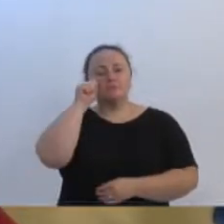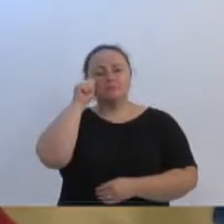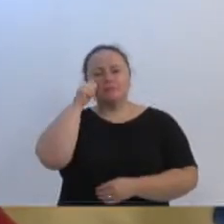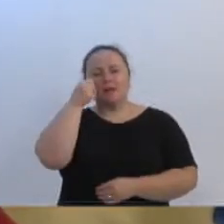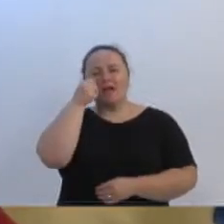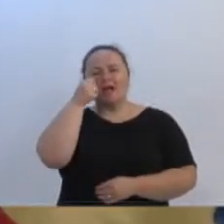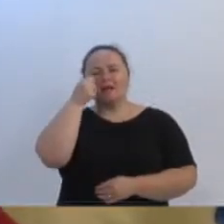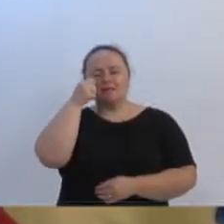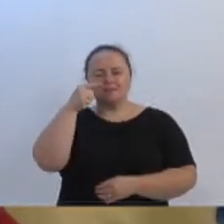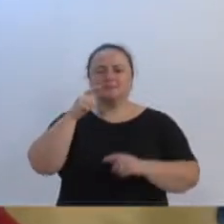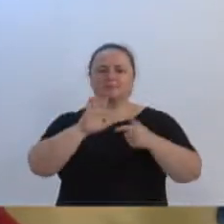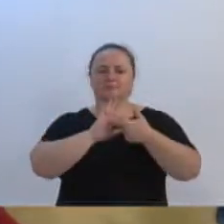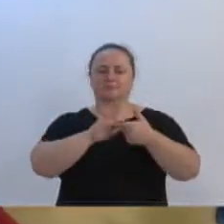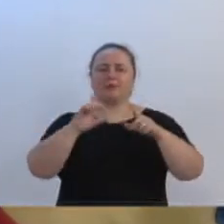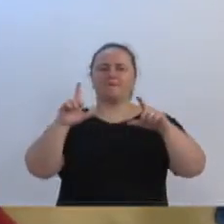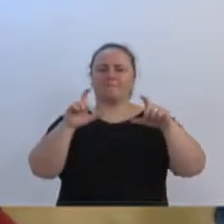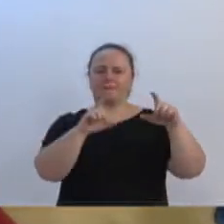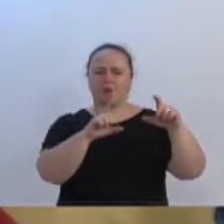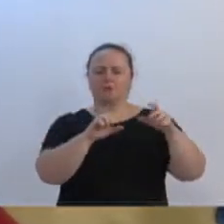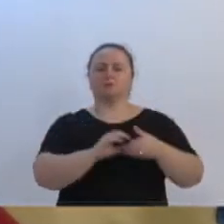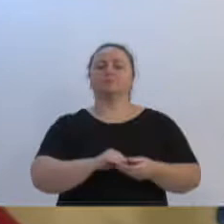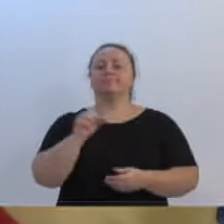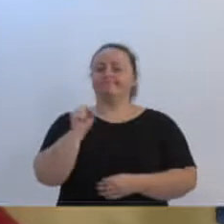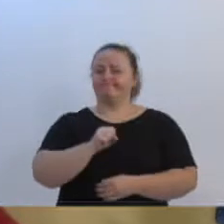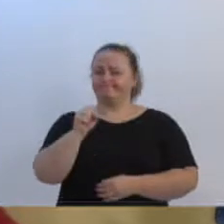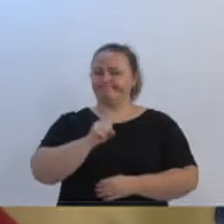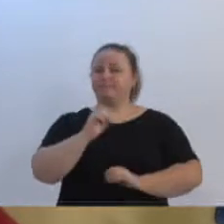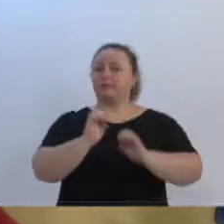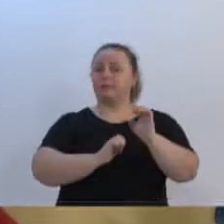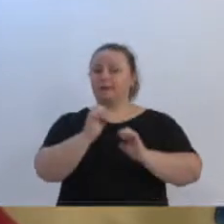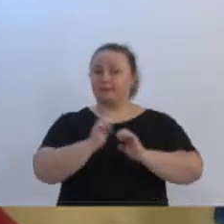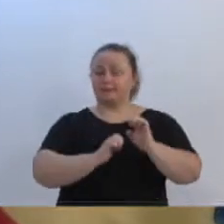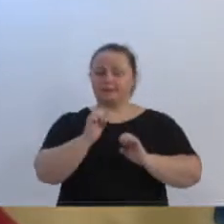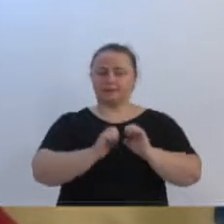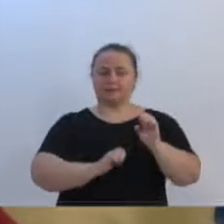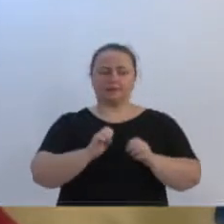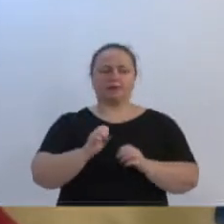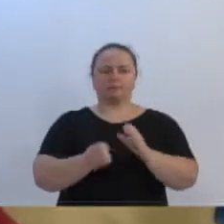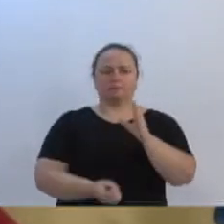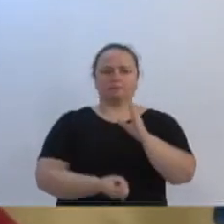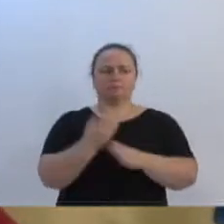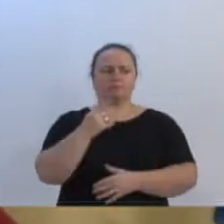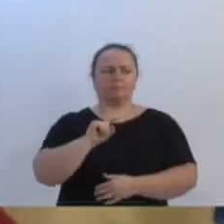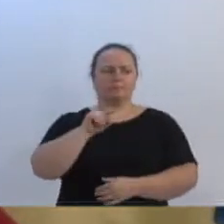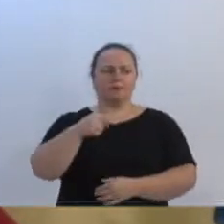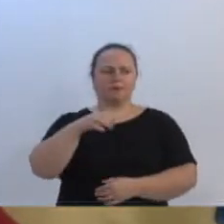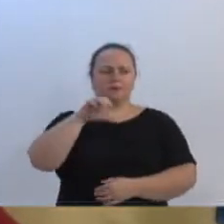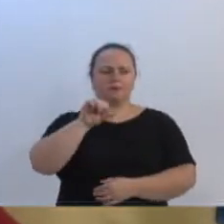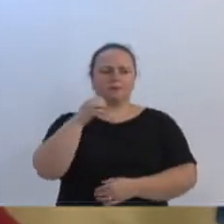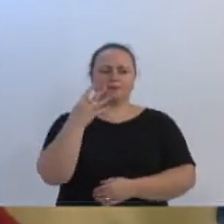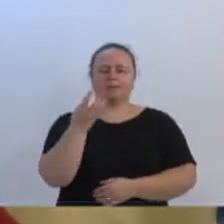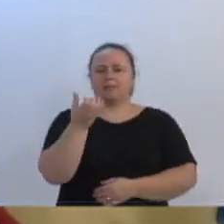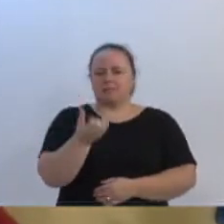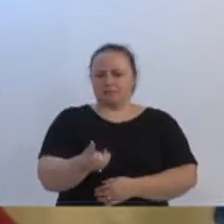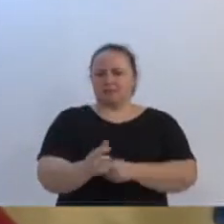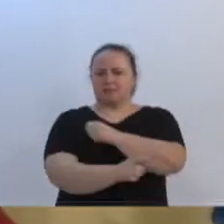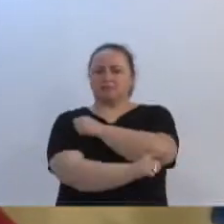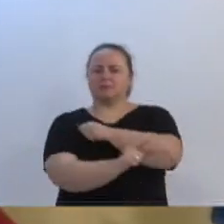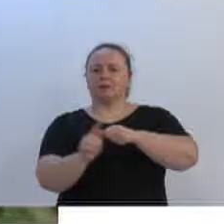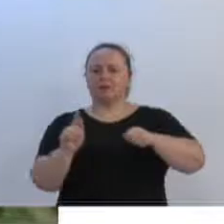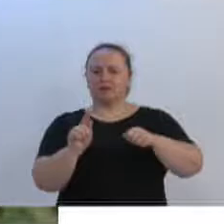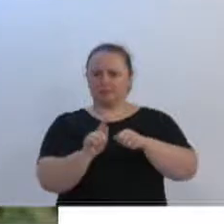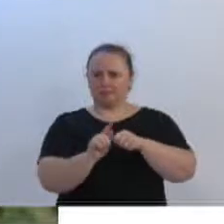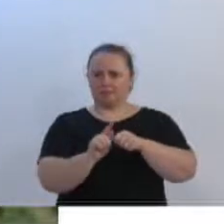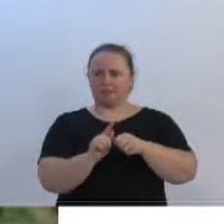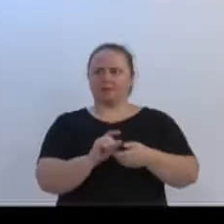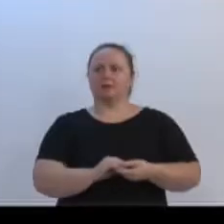o Adriano acabou de falar, da Souza Cruz. Sim. Fundada em 1946 na Rua Amazonas, no distrito do Garcia, a Souza